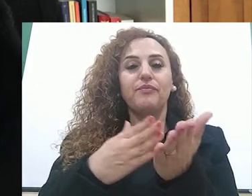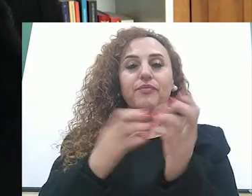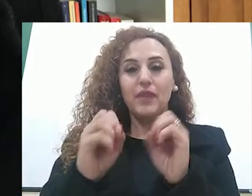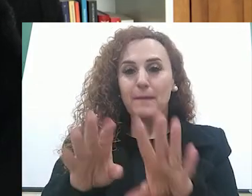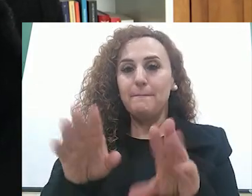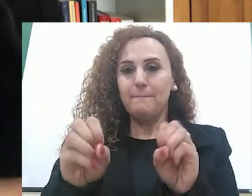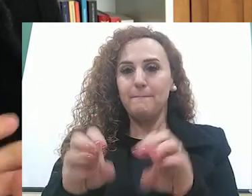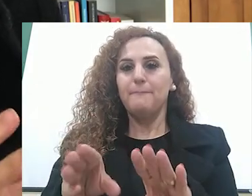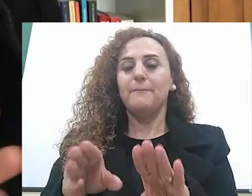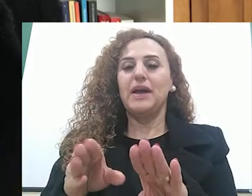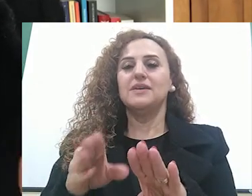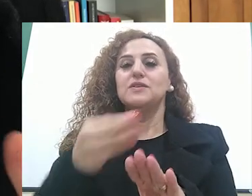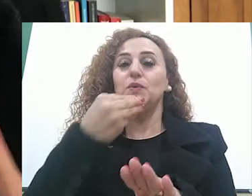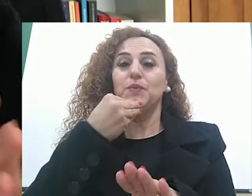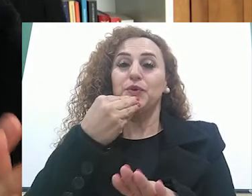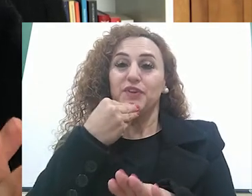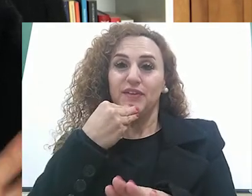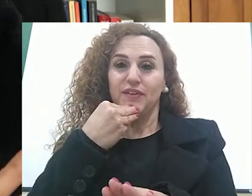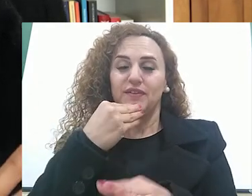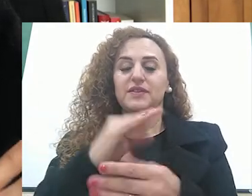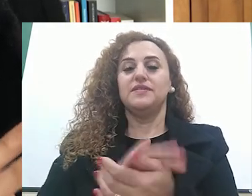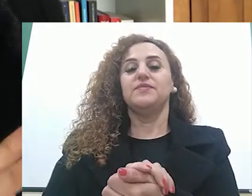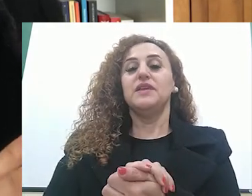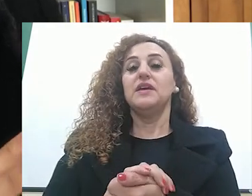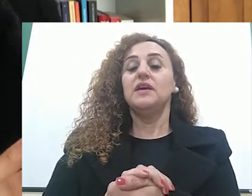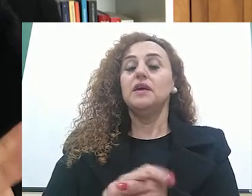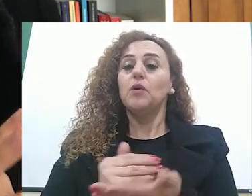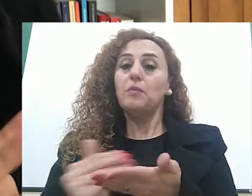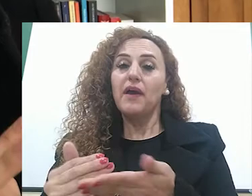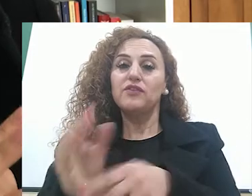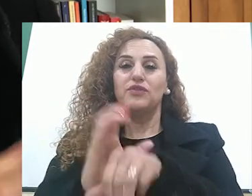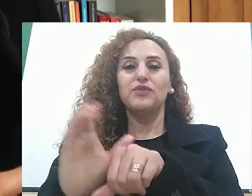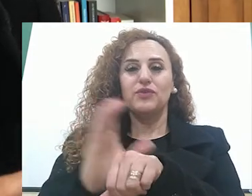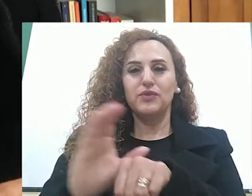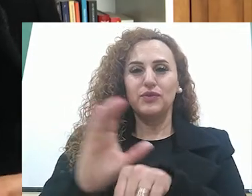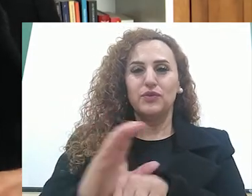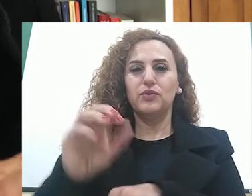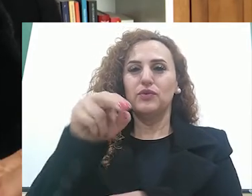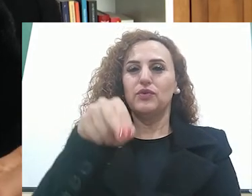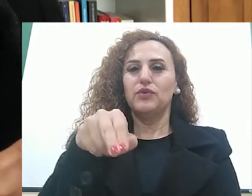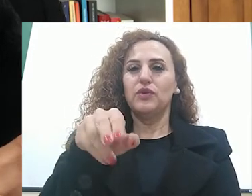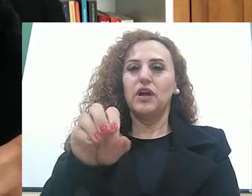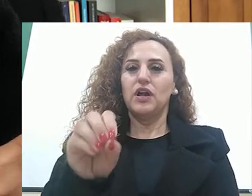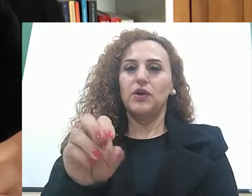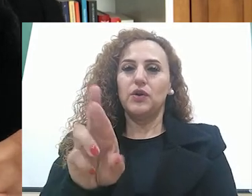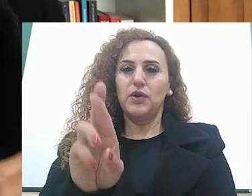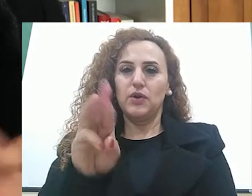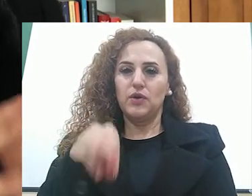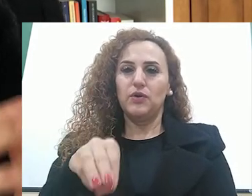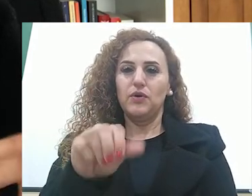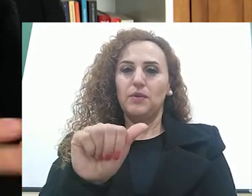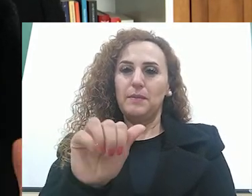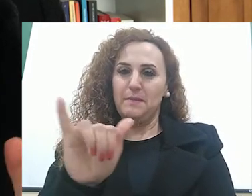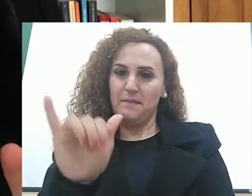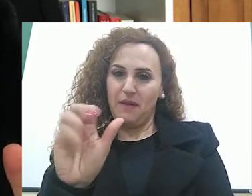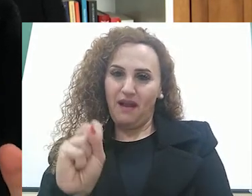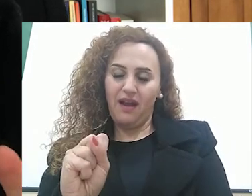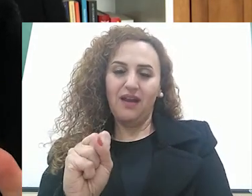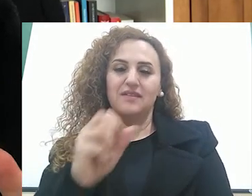criados no início do século 20, especialmente, os cursos normais que são destinados à